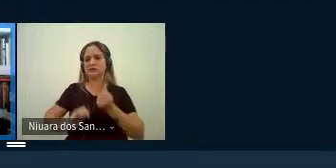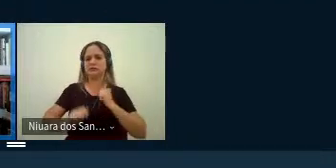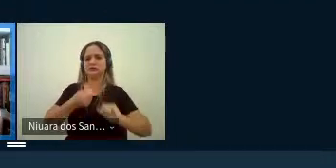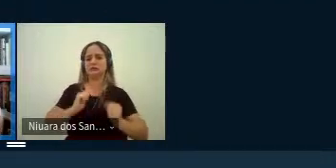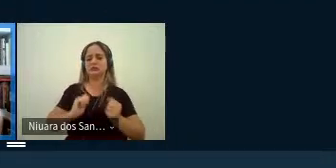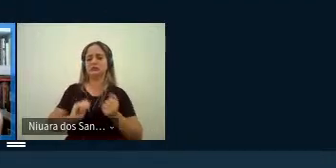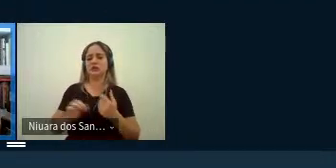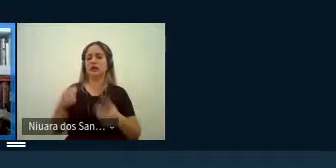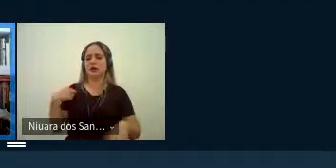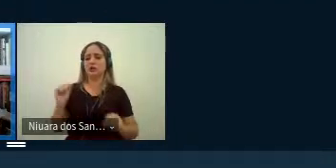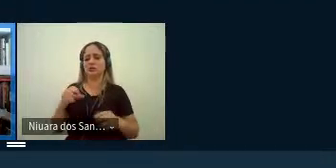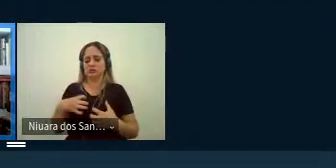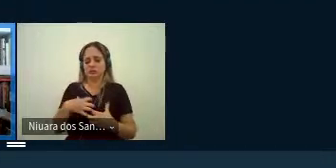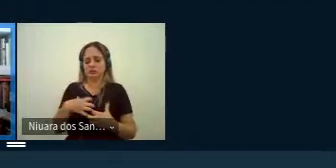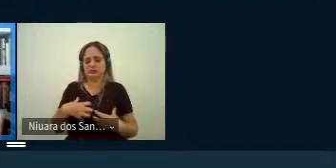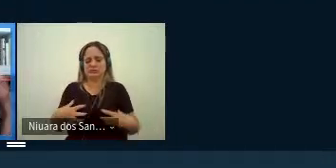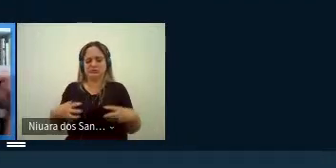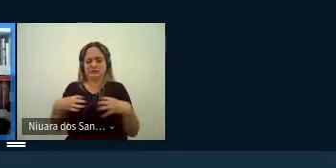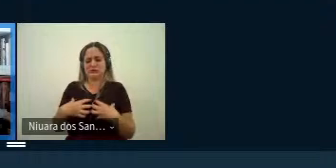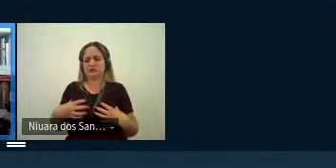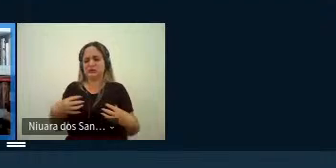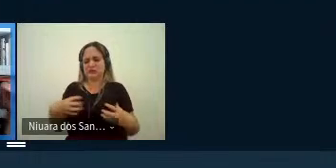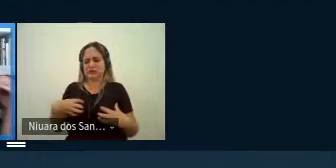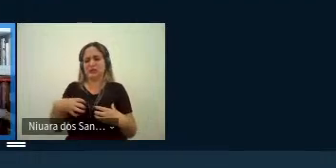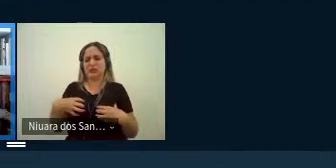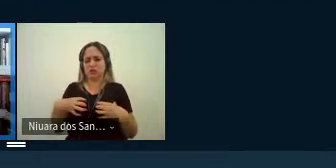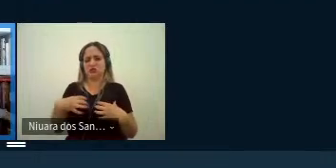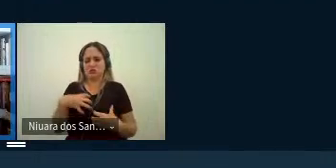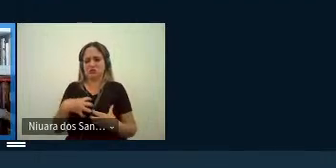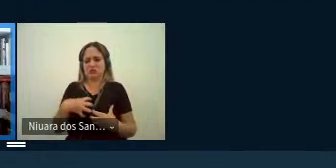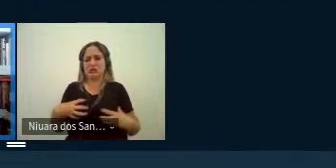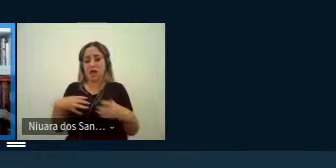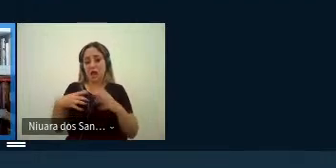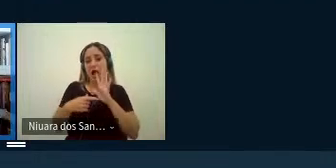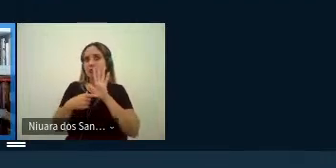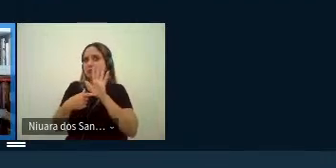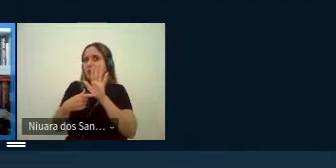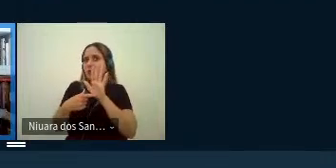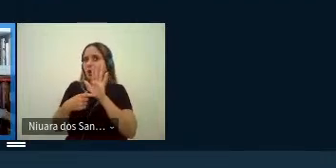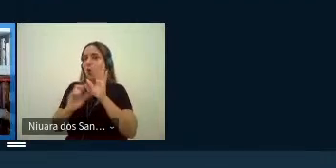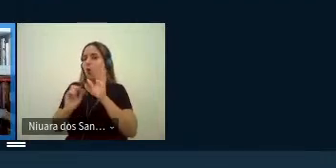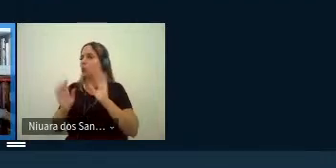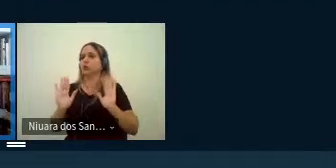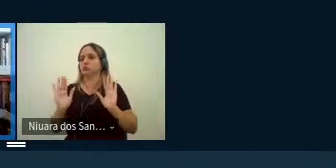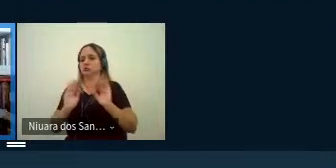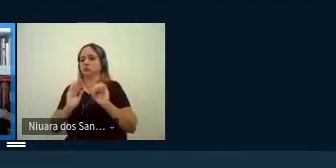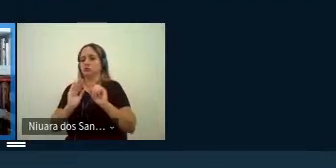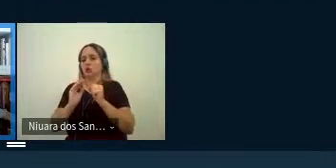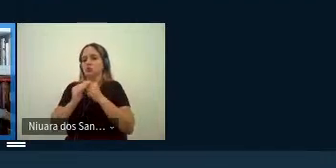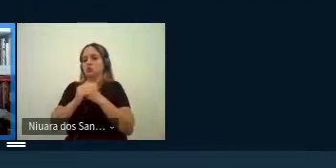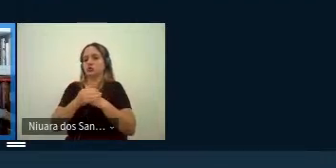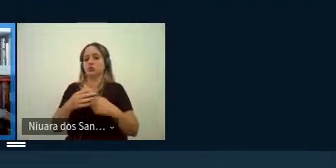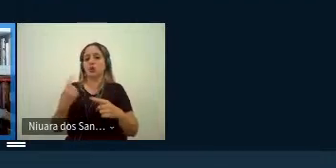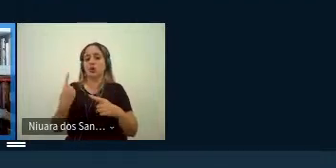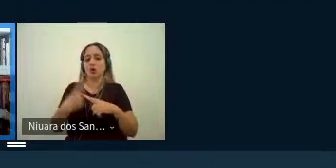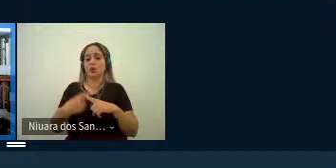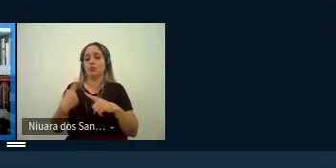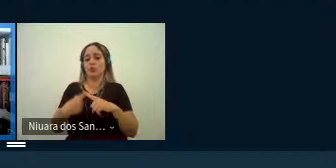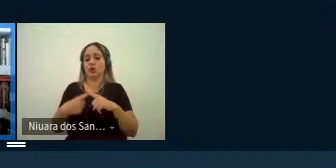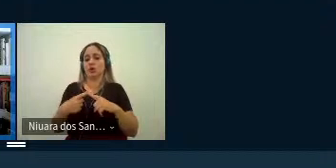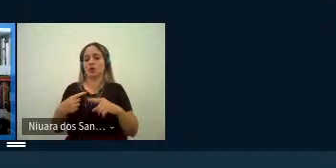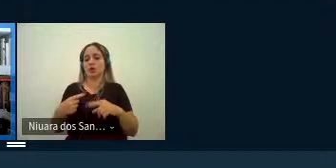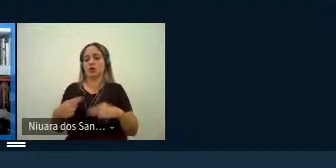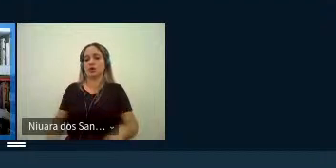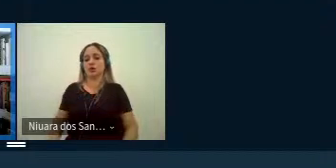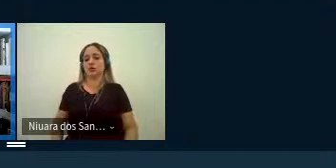no texto dela a angústia entre aparecer e não aparecer né porque entra em jogo